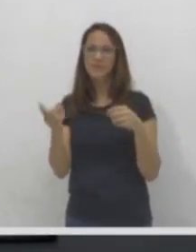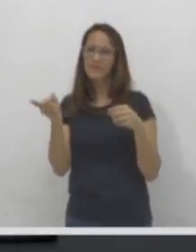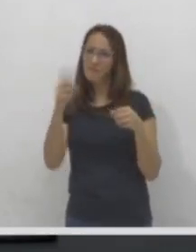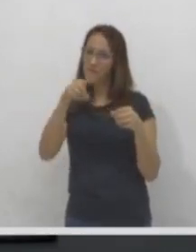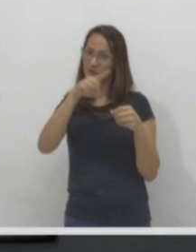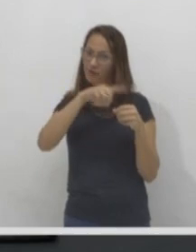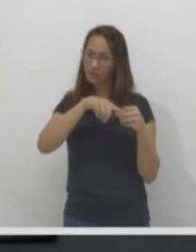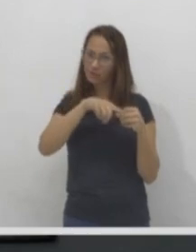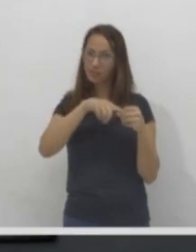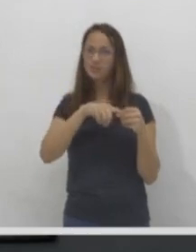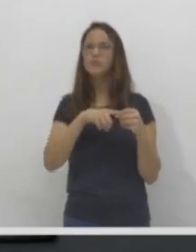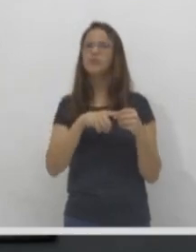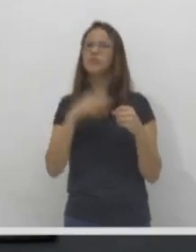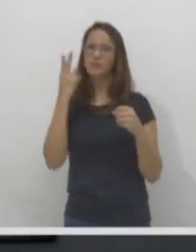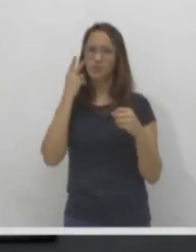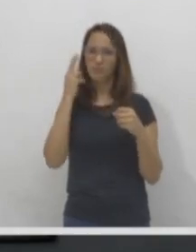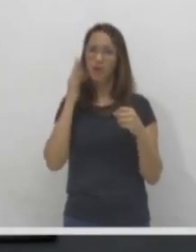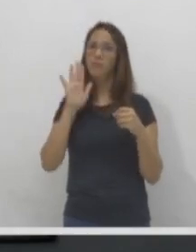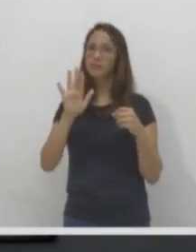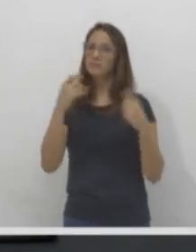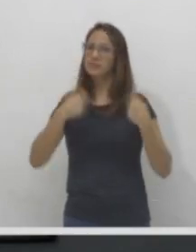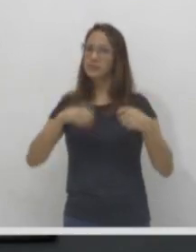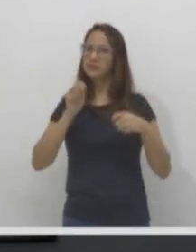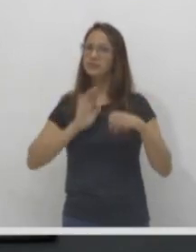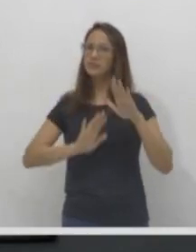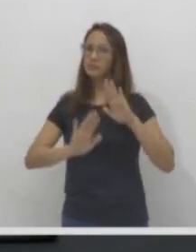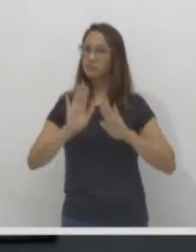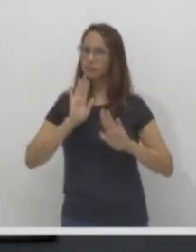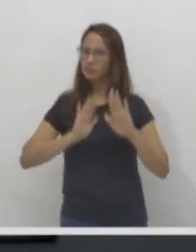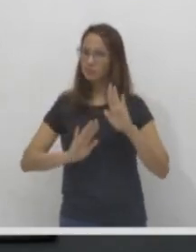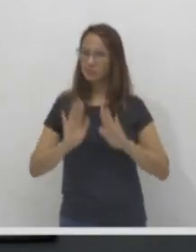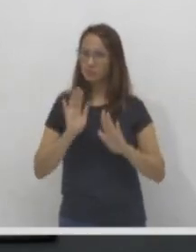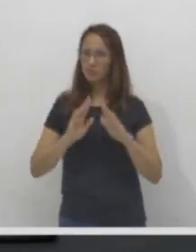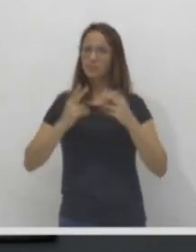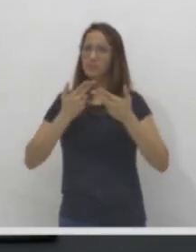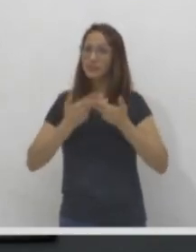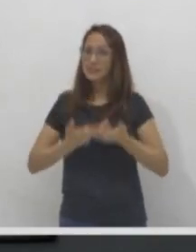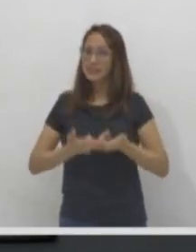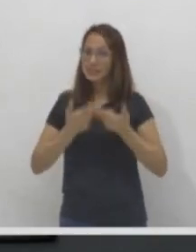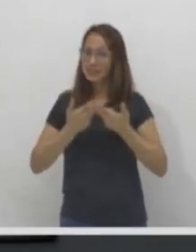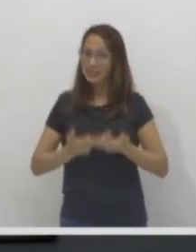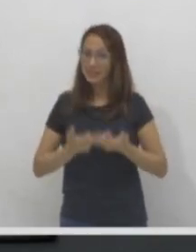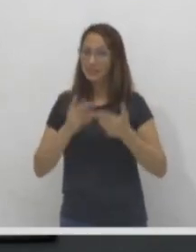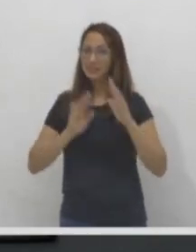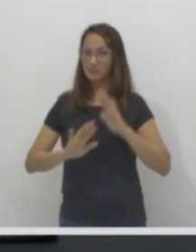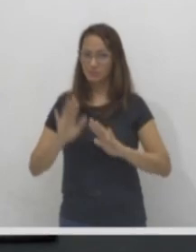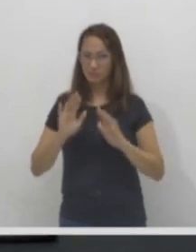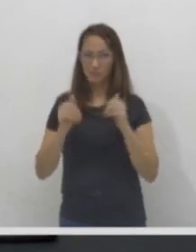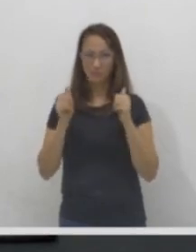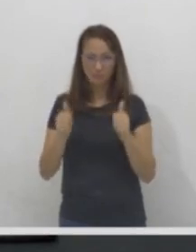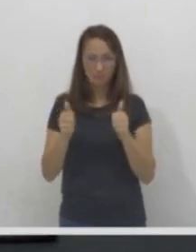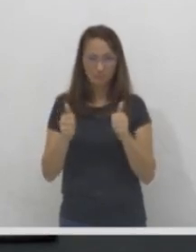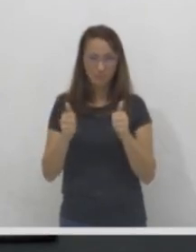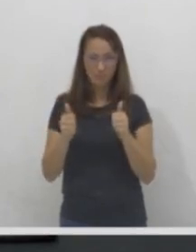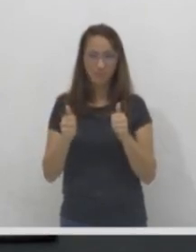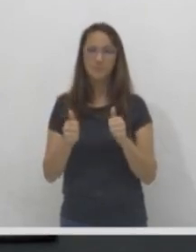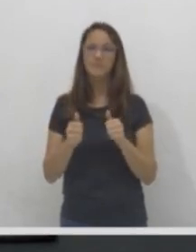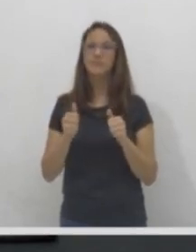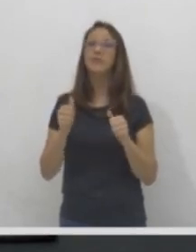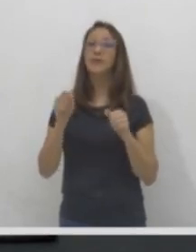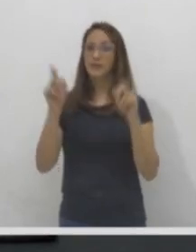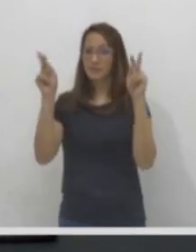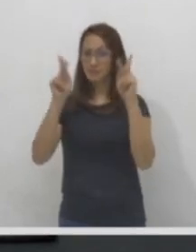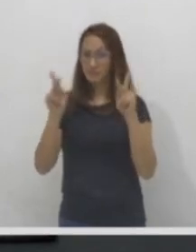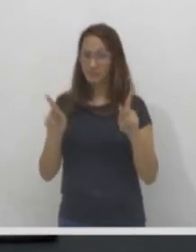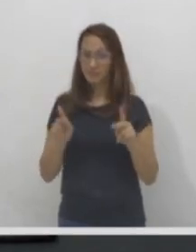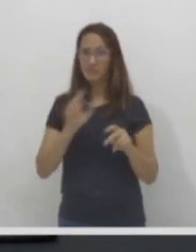é preciso ter cautela. Por isso, vamos ter paciência, calma e cuidado. E, ó. Fica com vocês. A paz de Cristo.